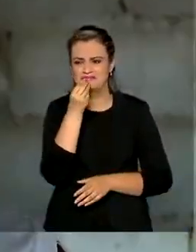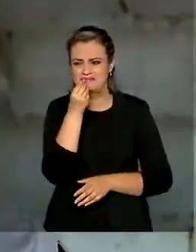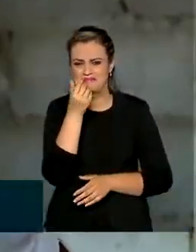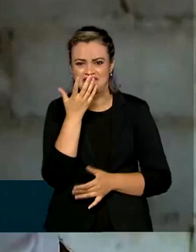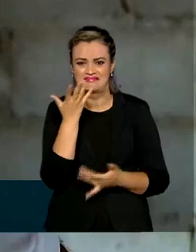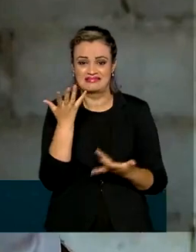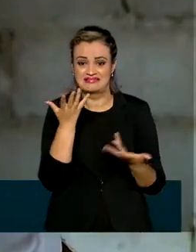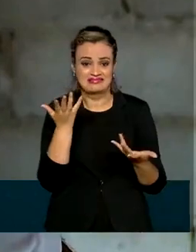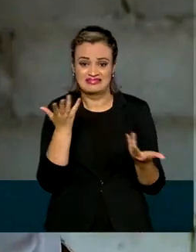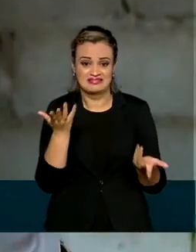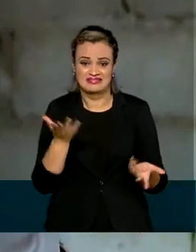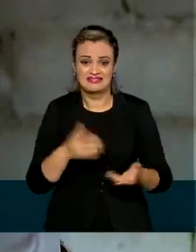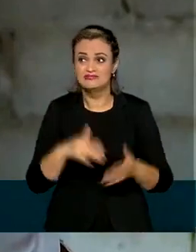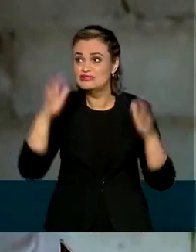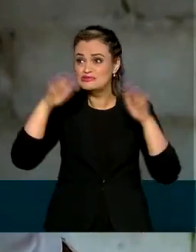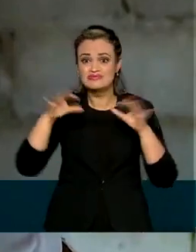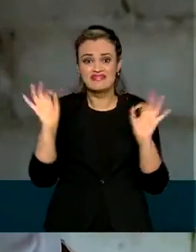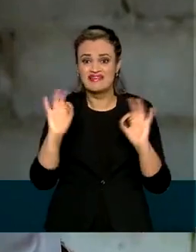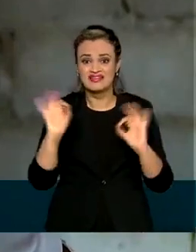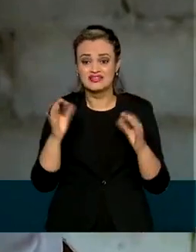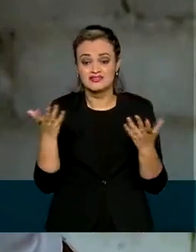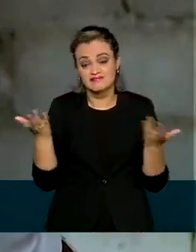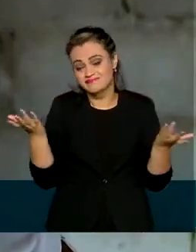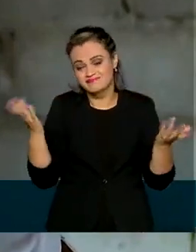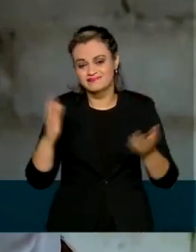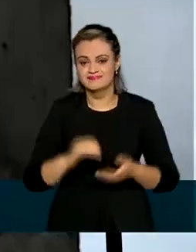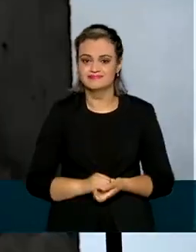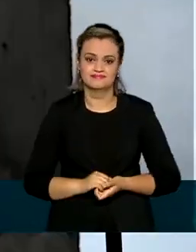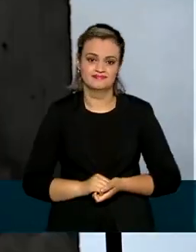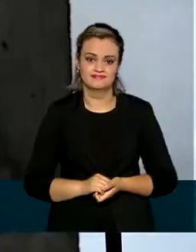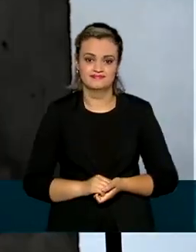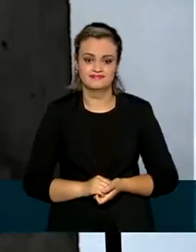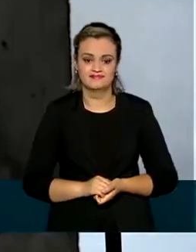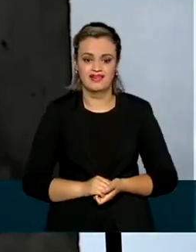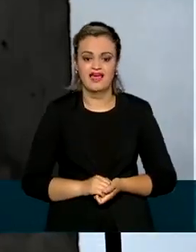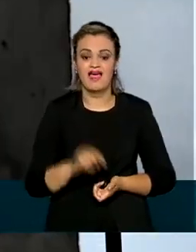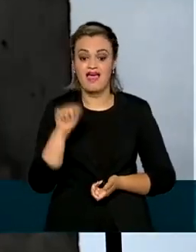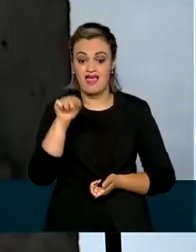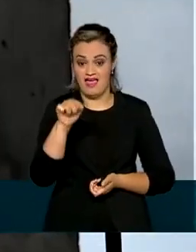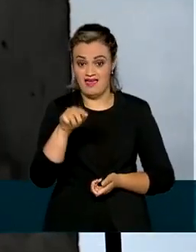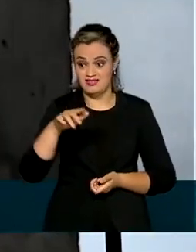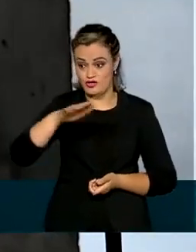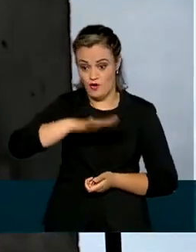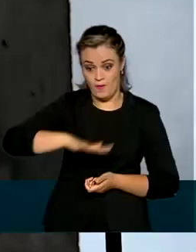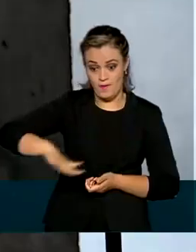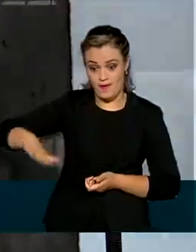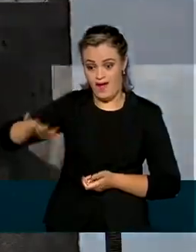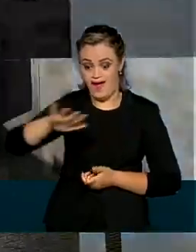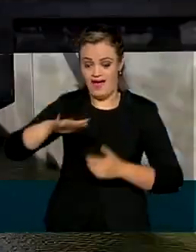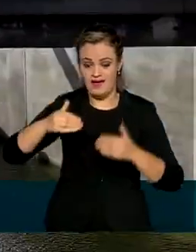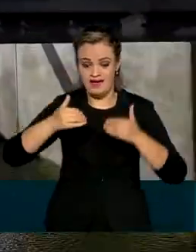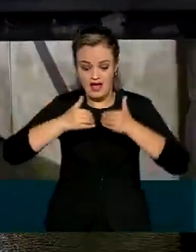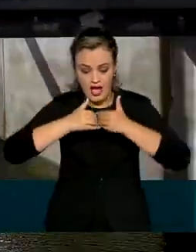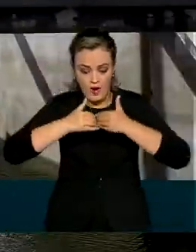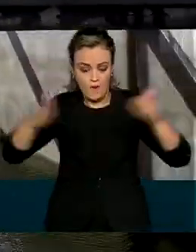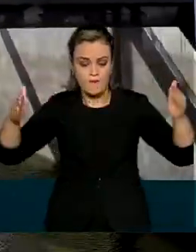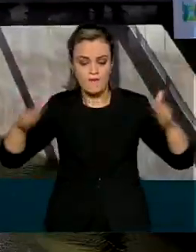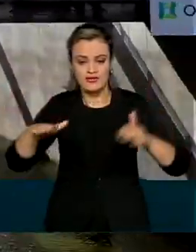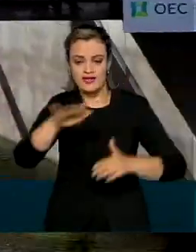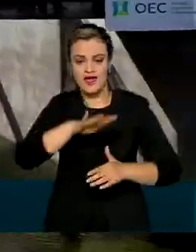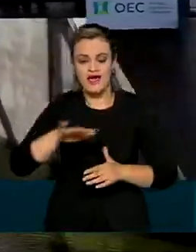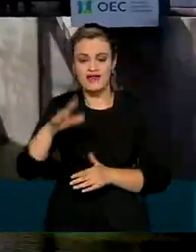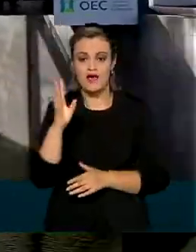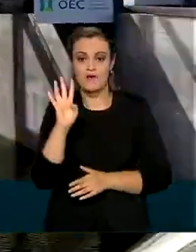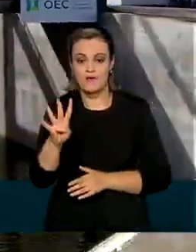produção de nada, sem chuva, sem água não tem produção de nada. Esta é uma das comportas do trecho 4 do